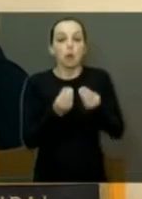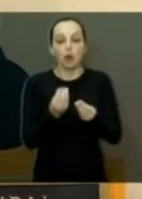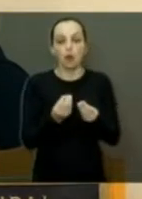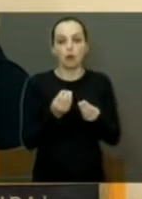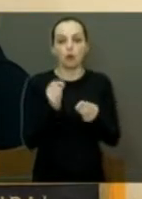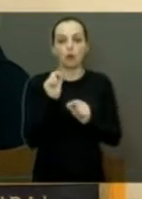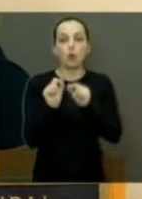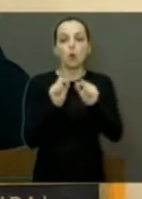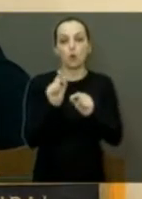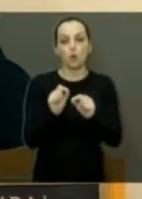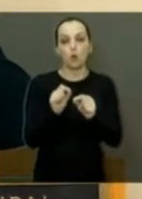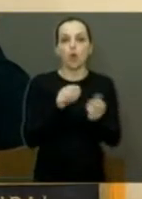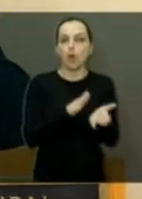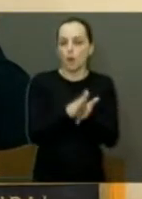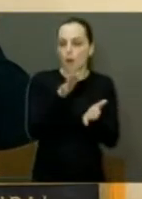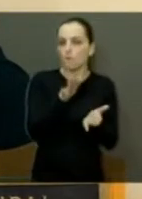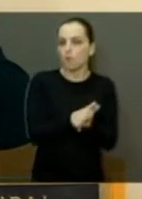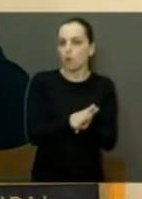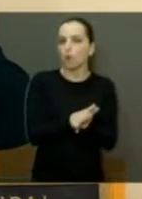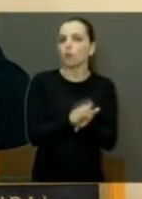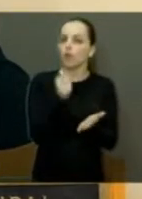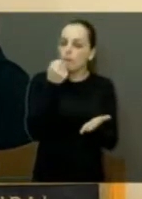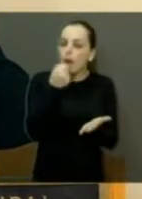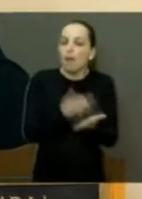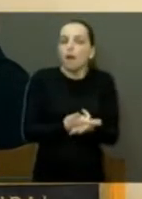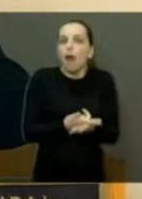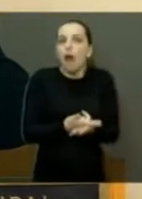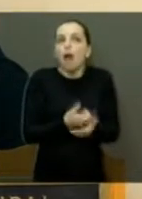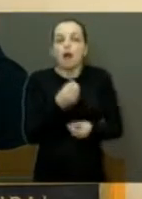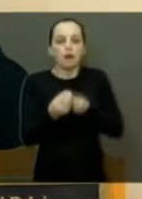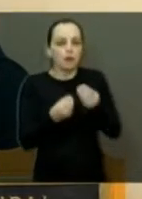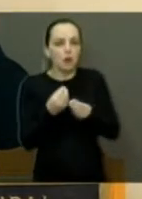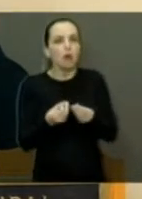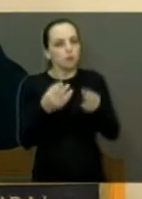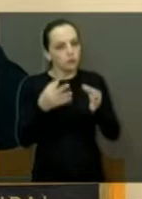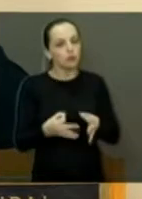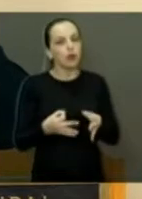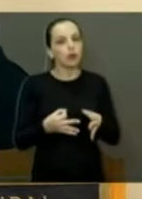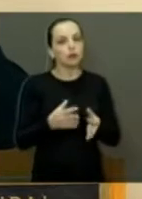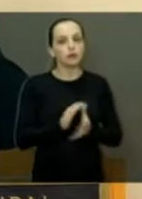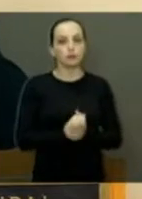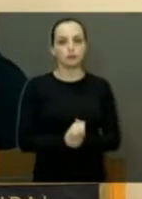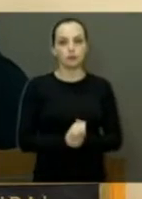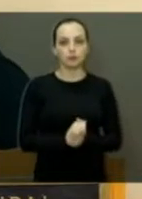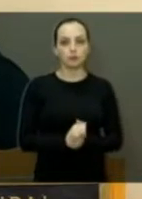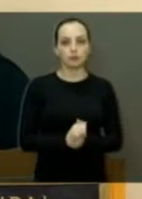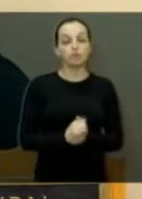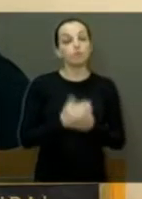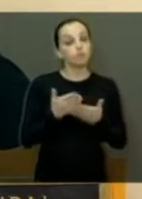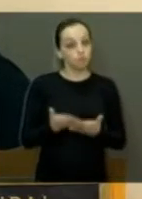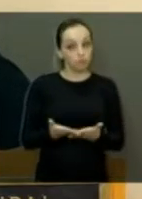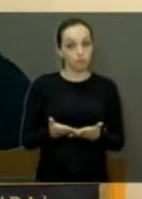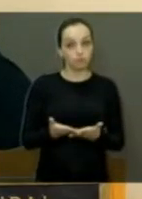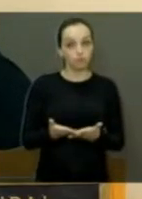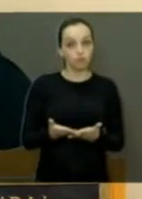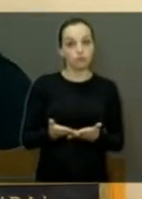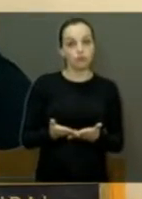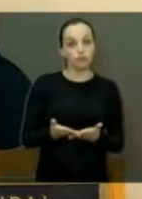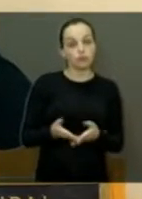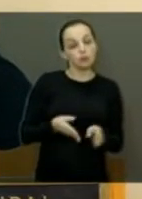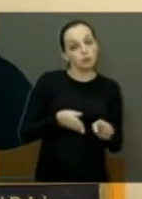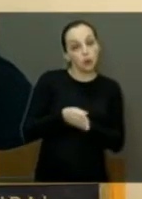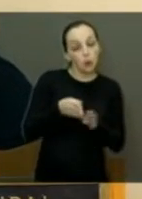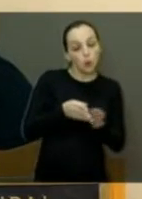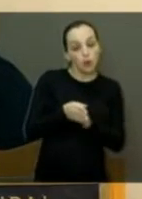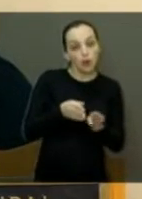Quem recebeu a multa vai pagar a multa e tudo bem? Gente, esse é o caso que tem que ser orientado